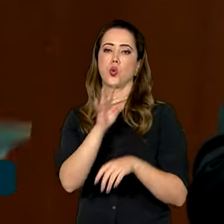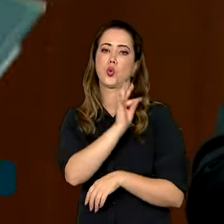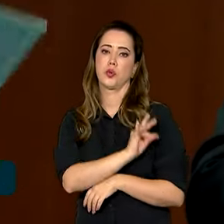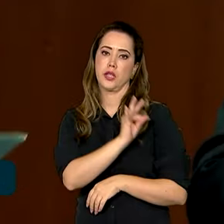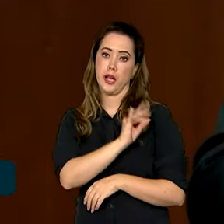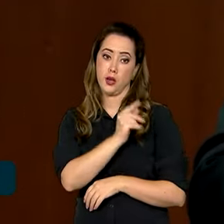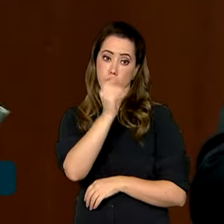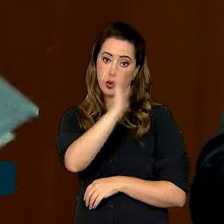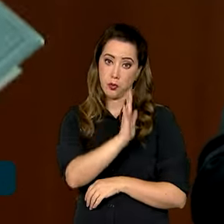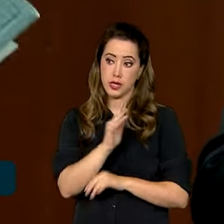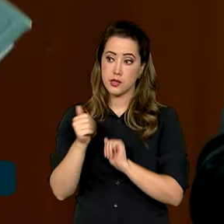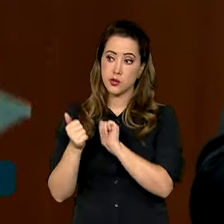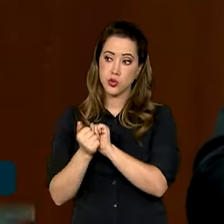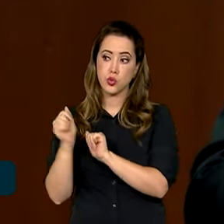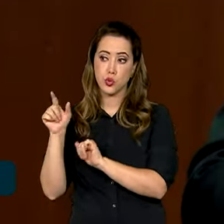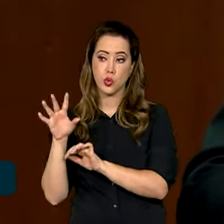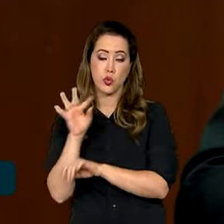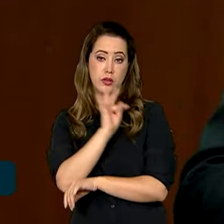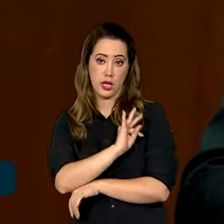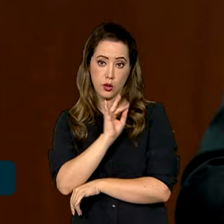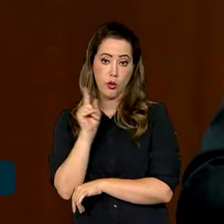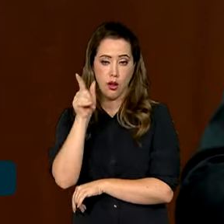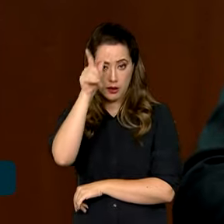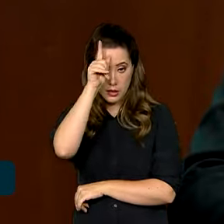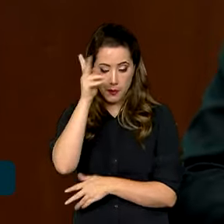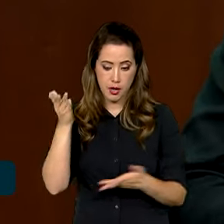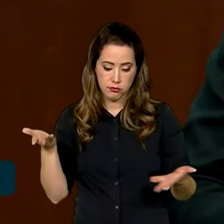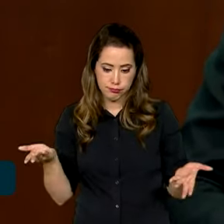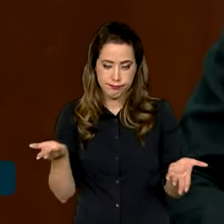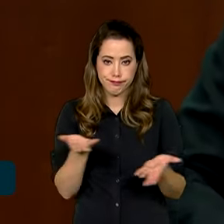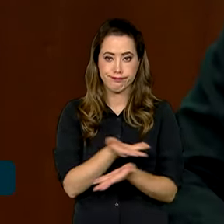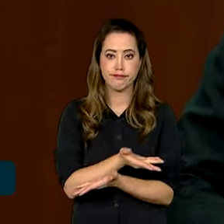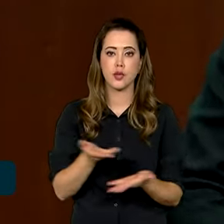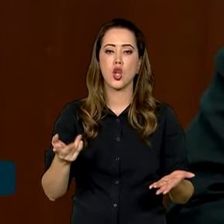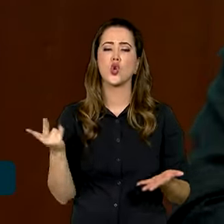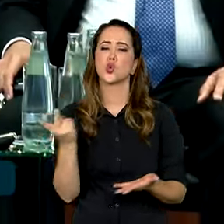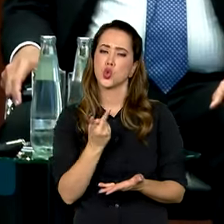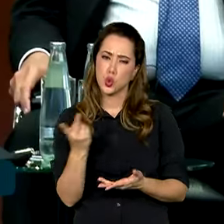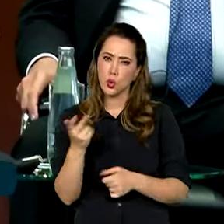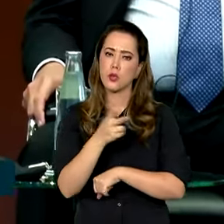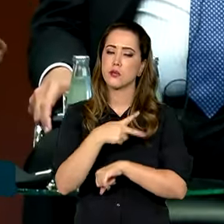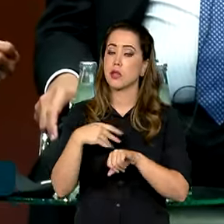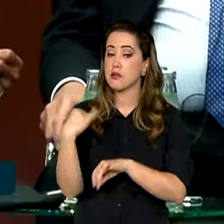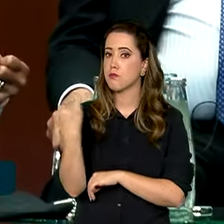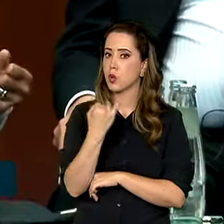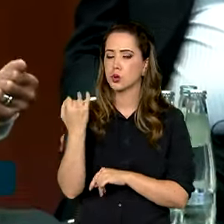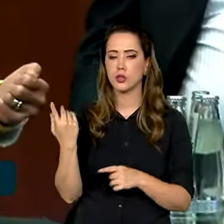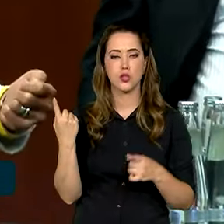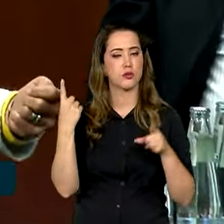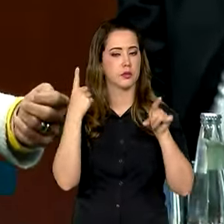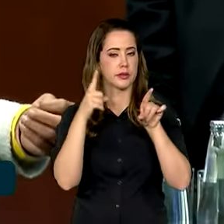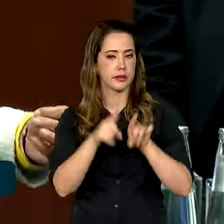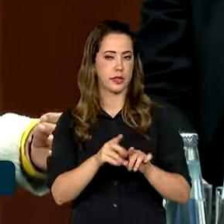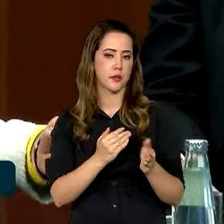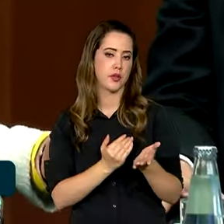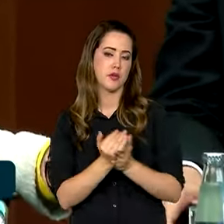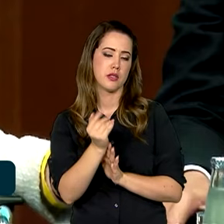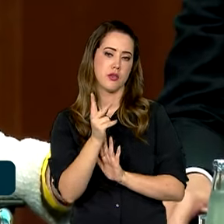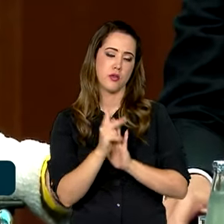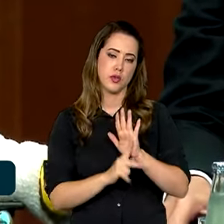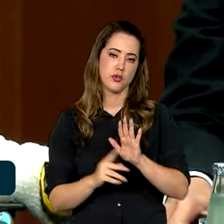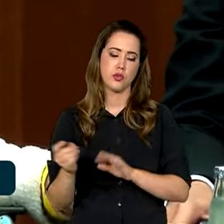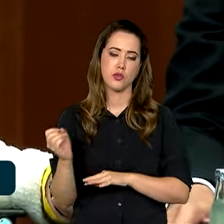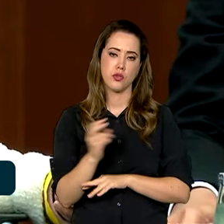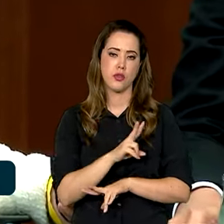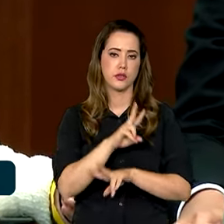do Brasil e da Alemanha, e a cooperação entre os dois países será importante para dar início a projetos inovadores